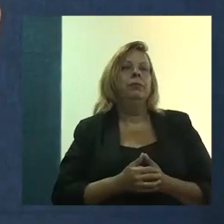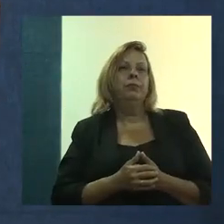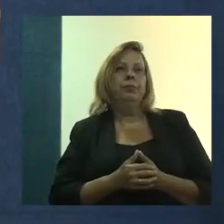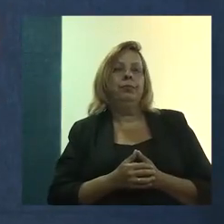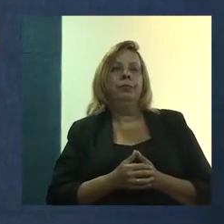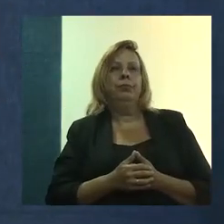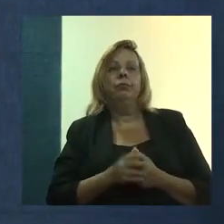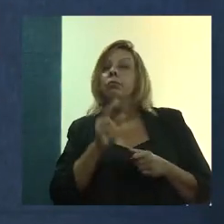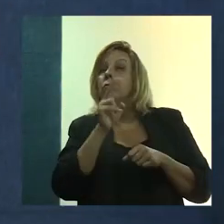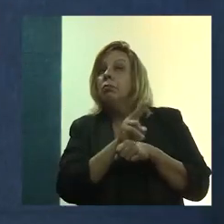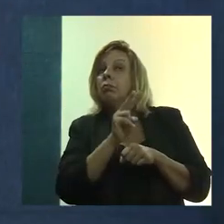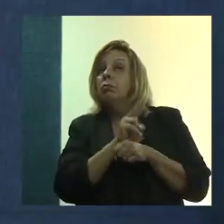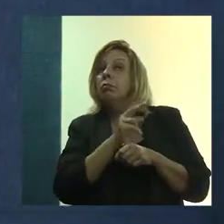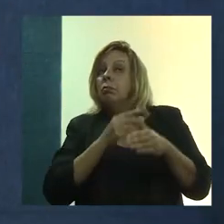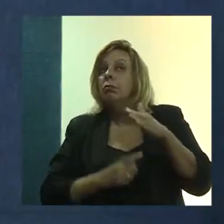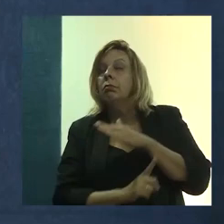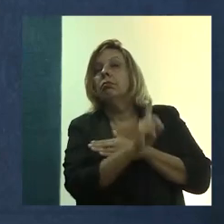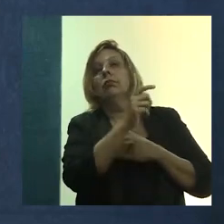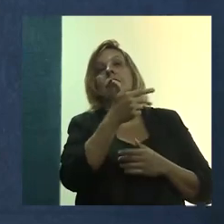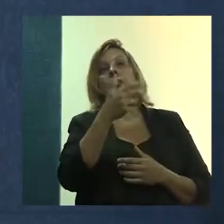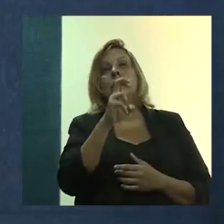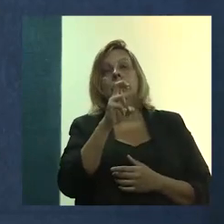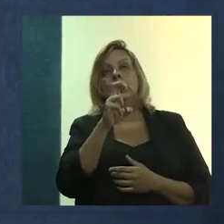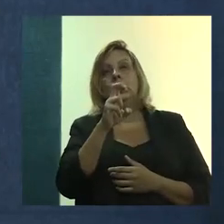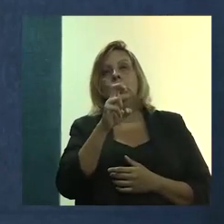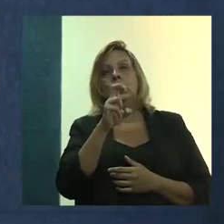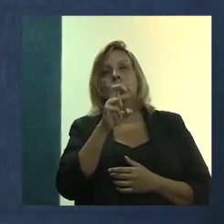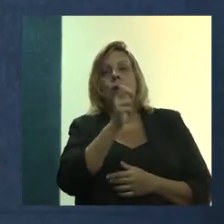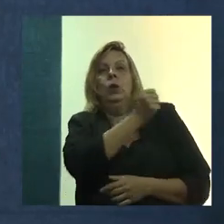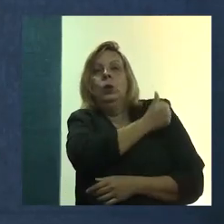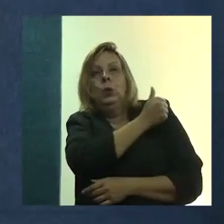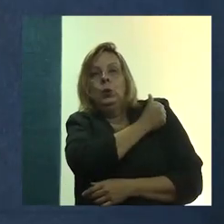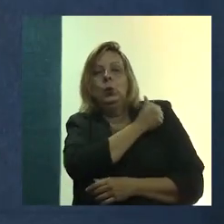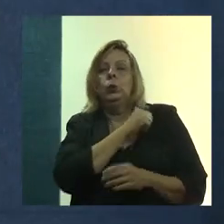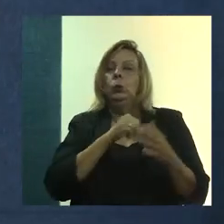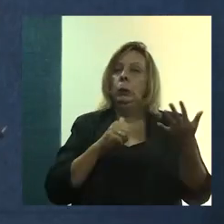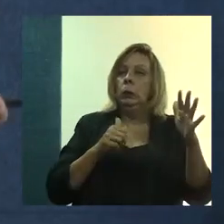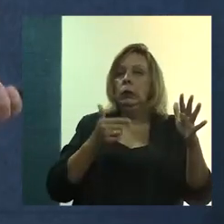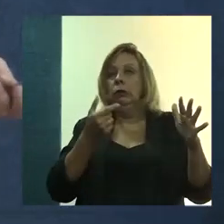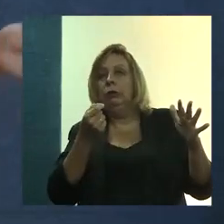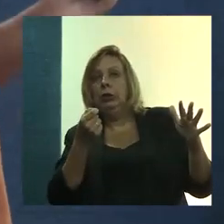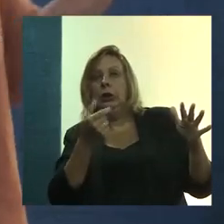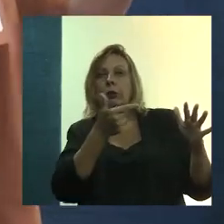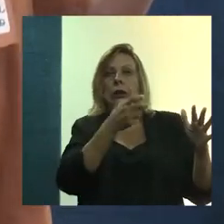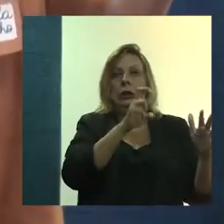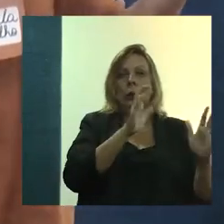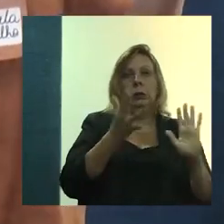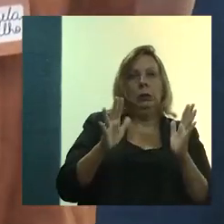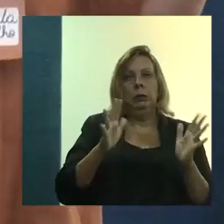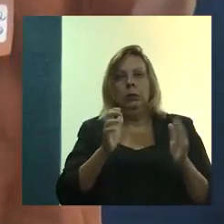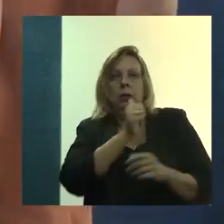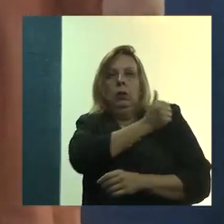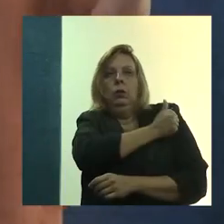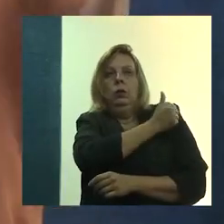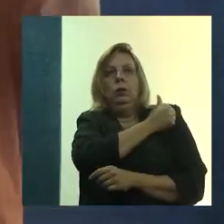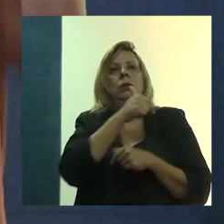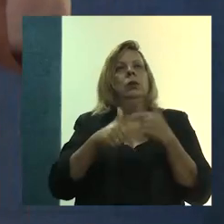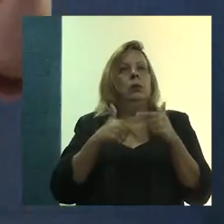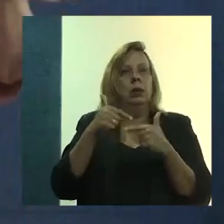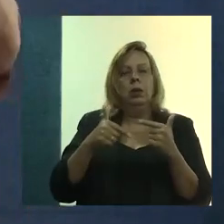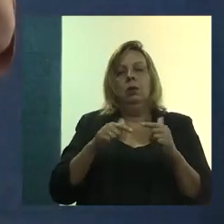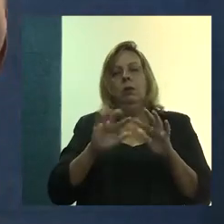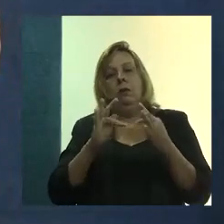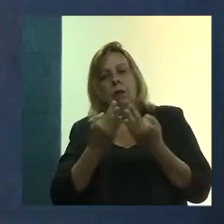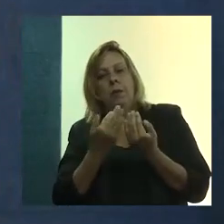E a previsão era que ingressassem 25 alunos, a média tem sido essa de 20 a 25, e trabalhando com